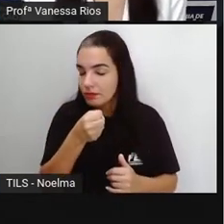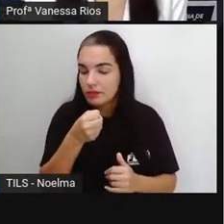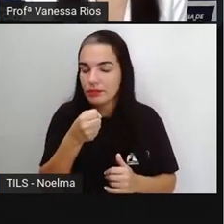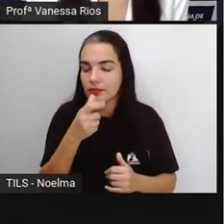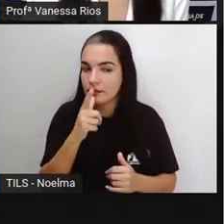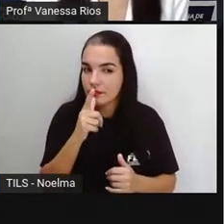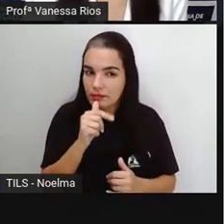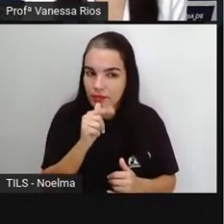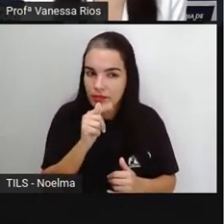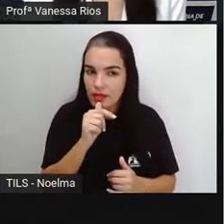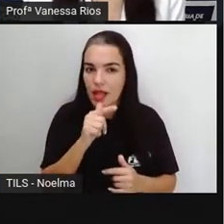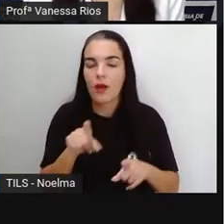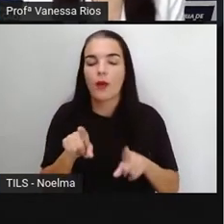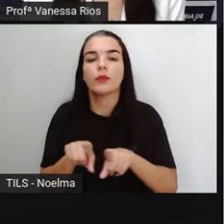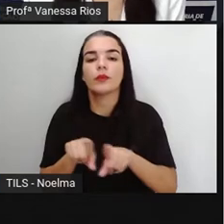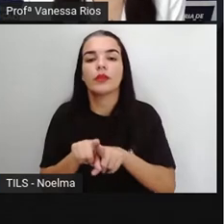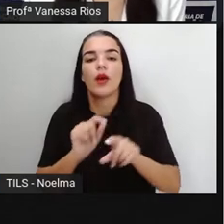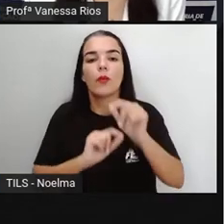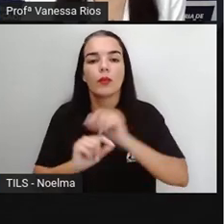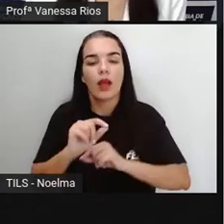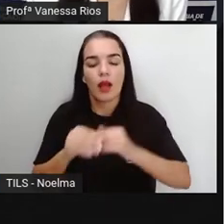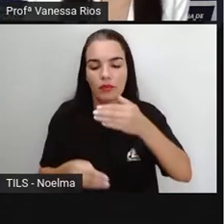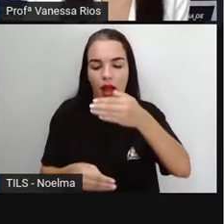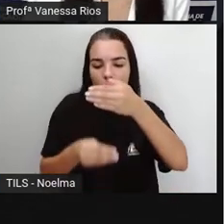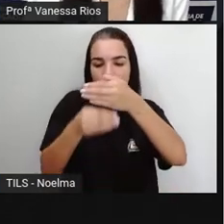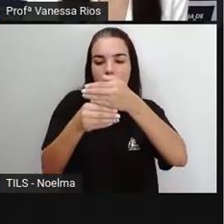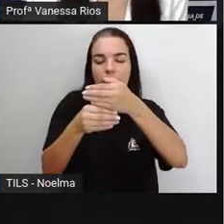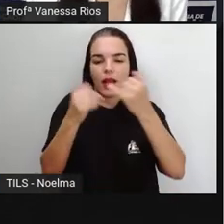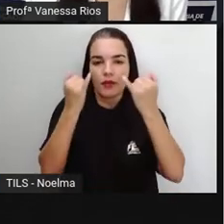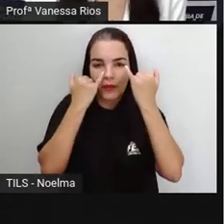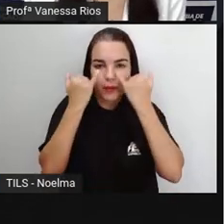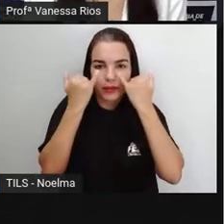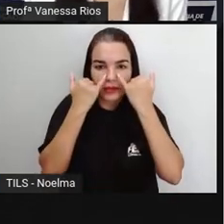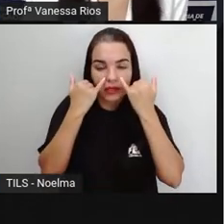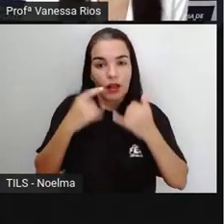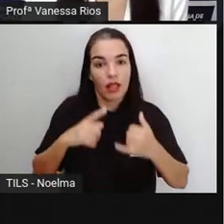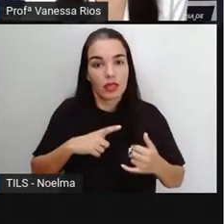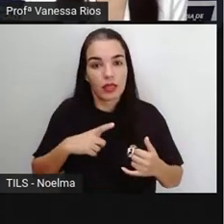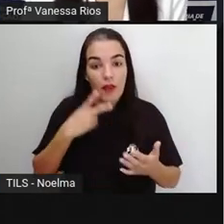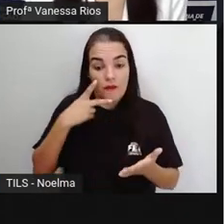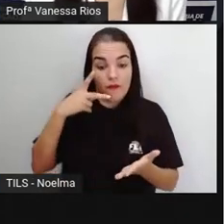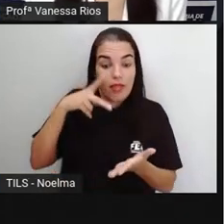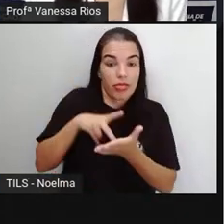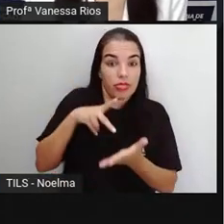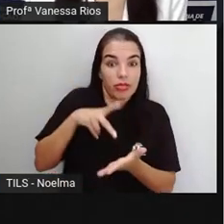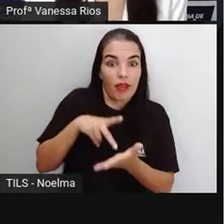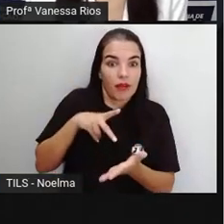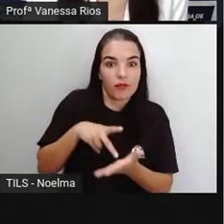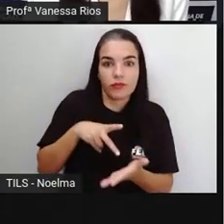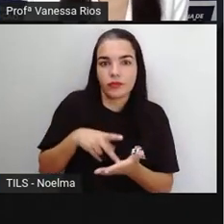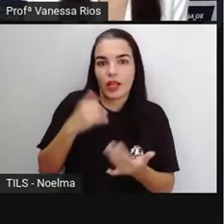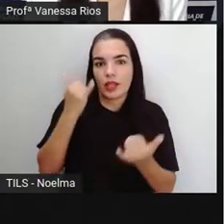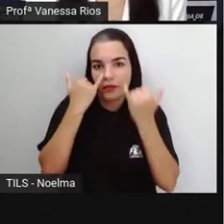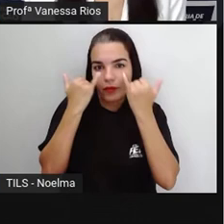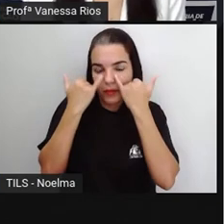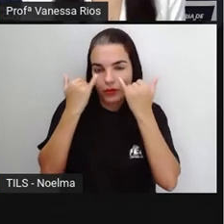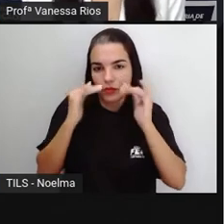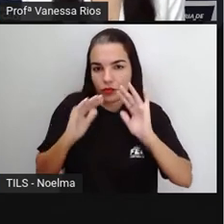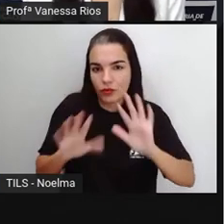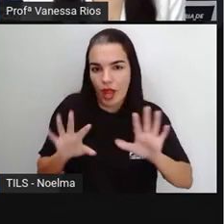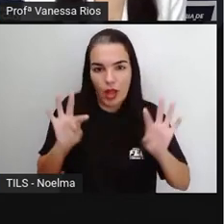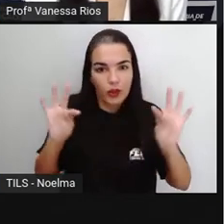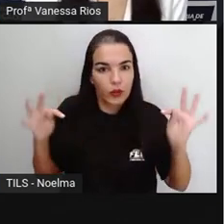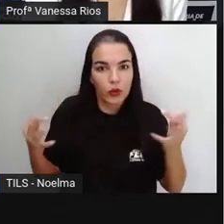vão complementar essas informações, dando aí mais credibilidade, dando também as informações de uma forma